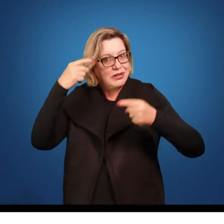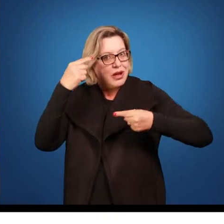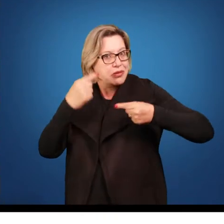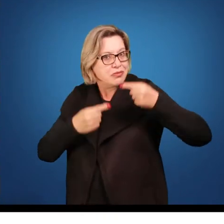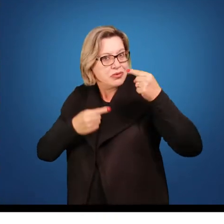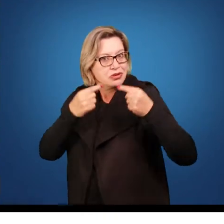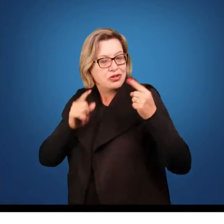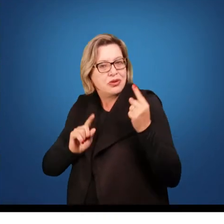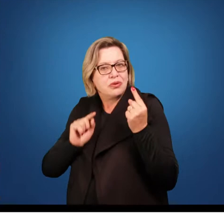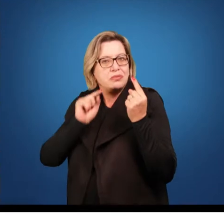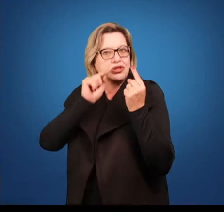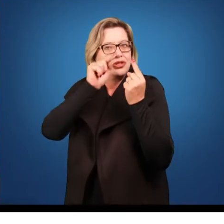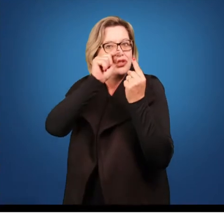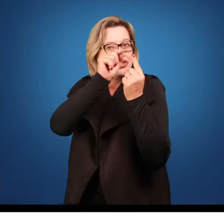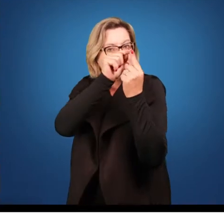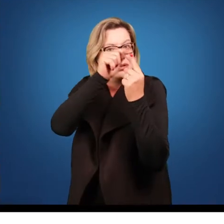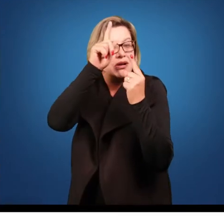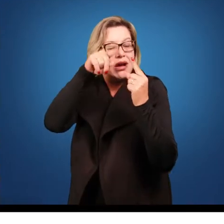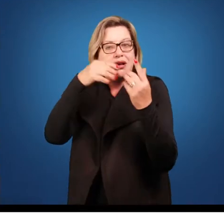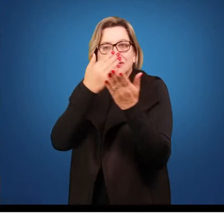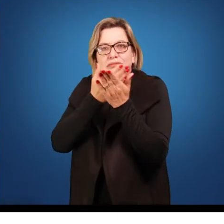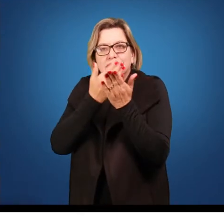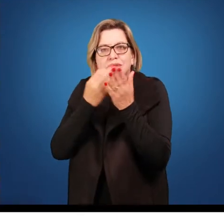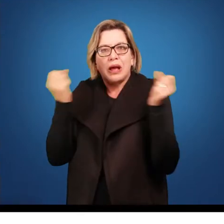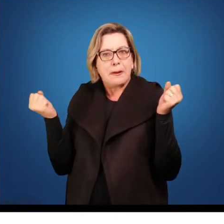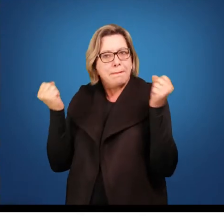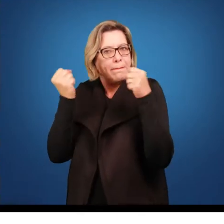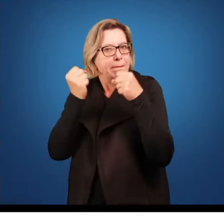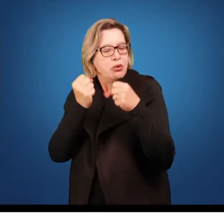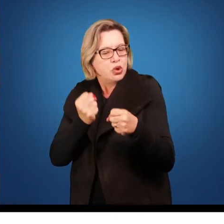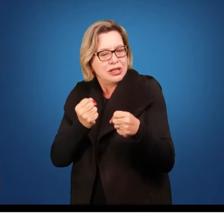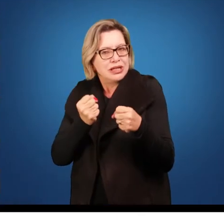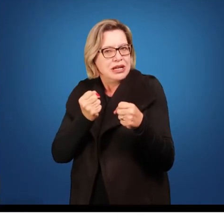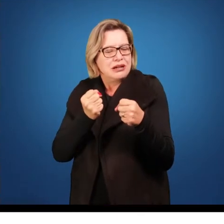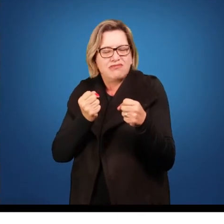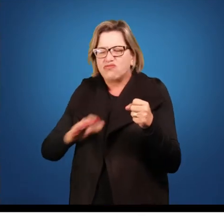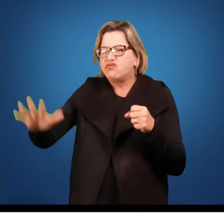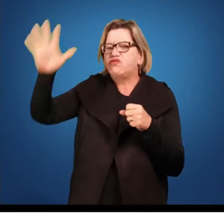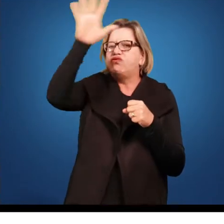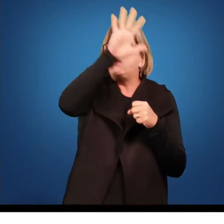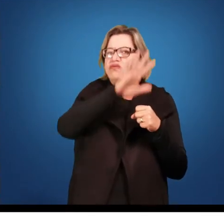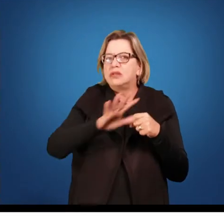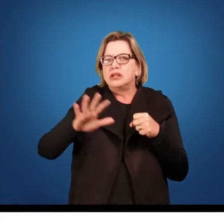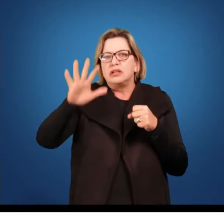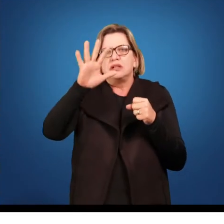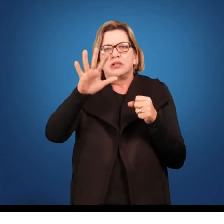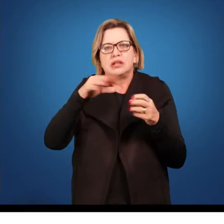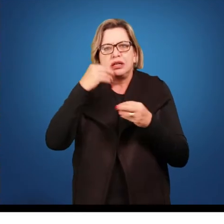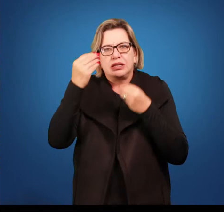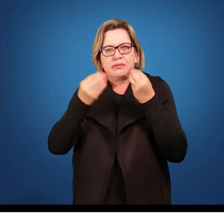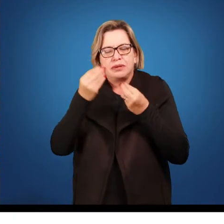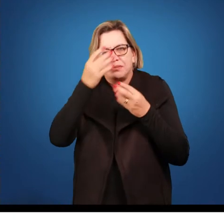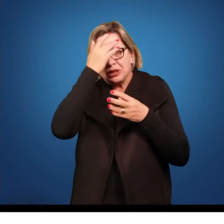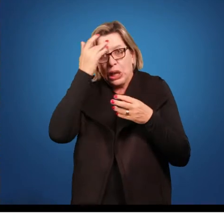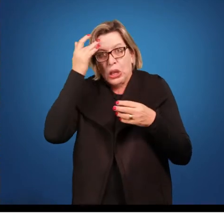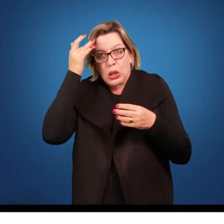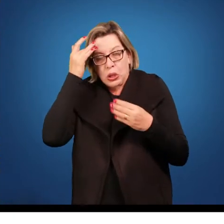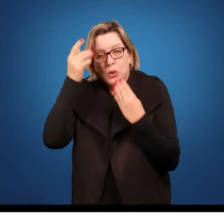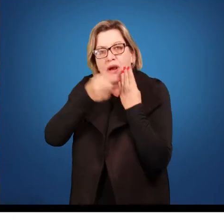forma objetiva, é estudar o poder em todas as suas esferas. E um grande estudioso